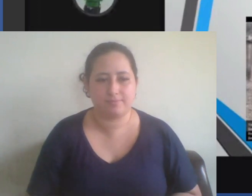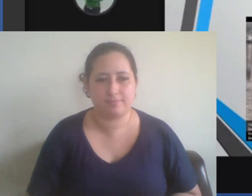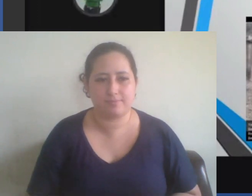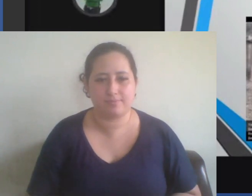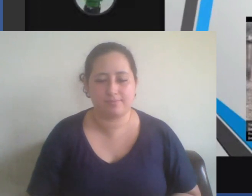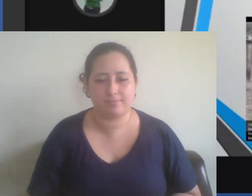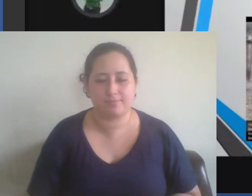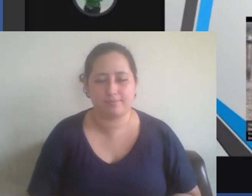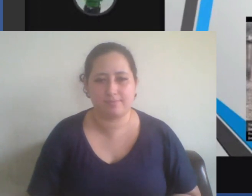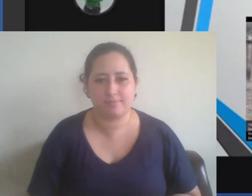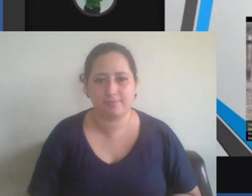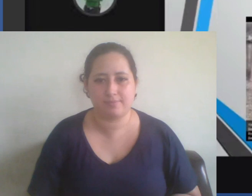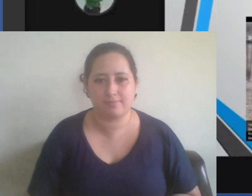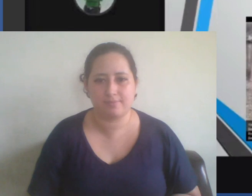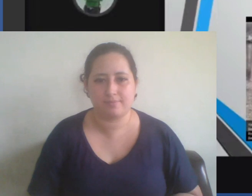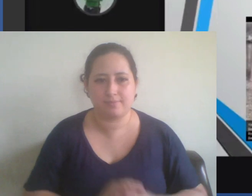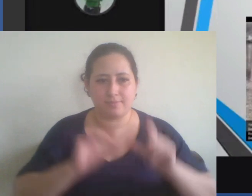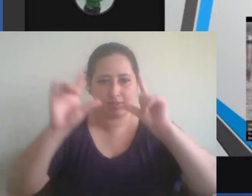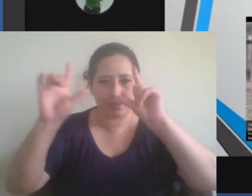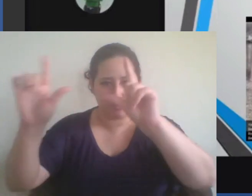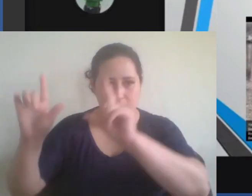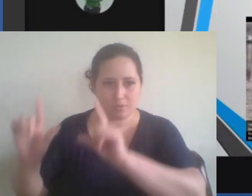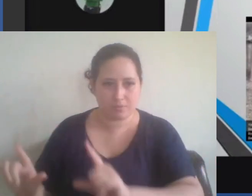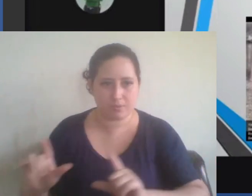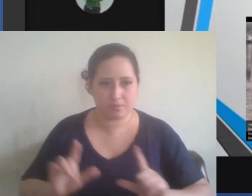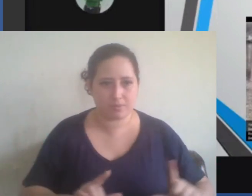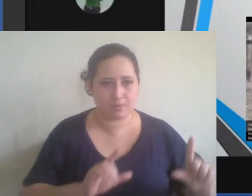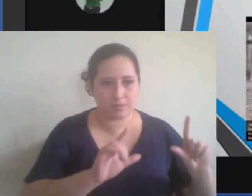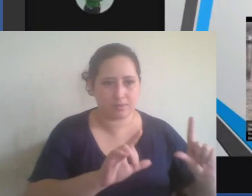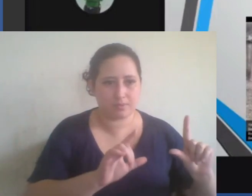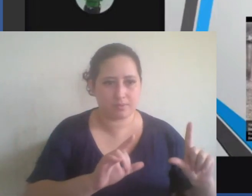eu coloquei aí algumas imagens